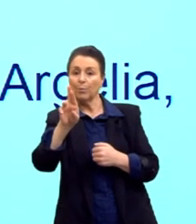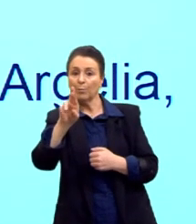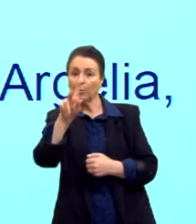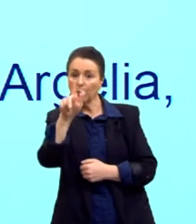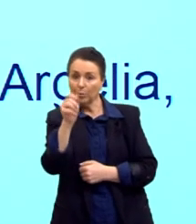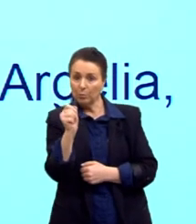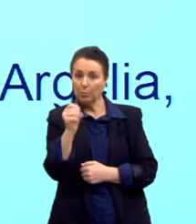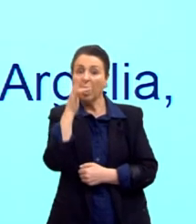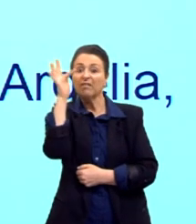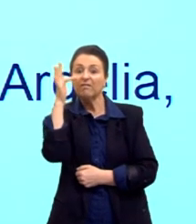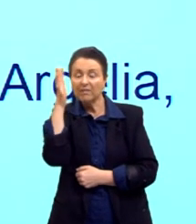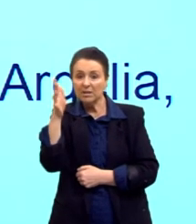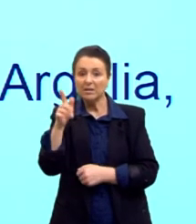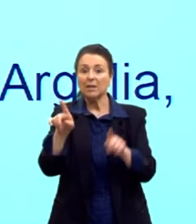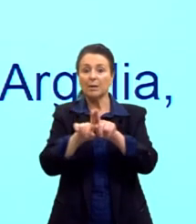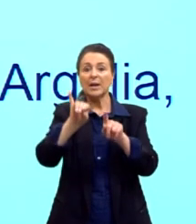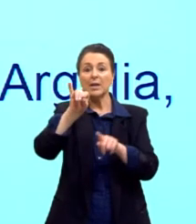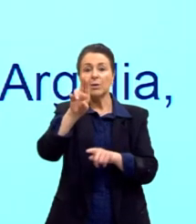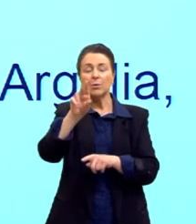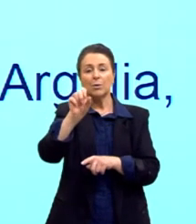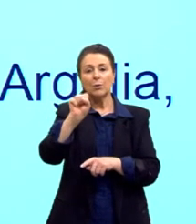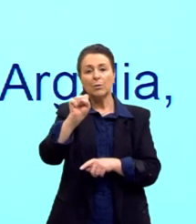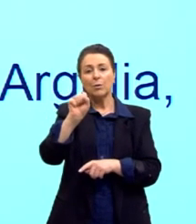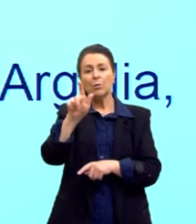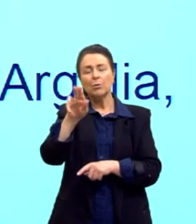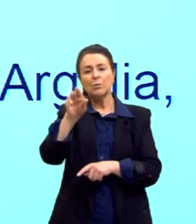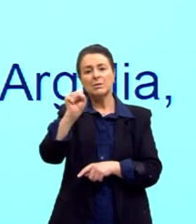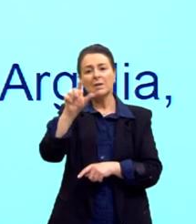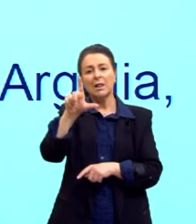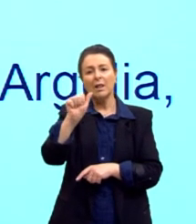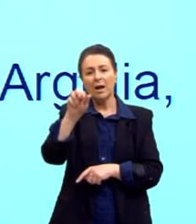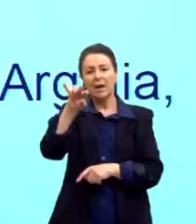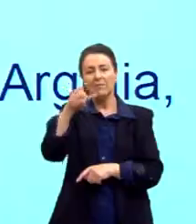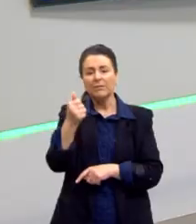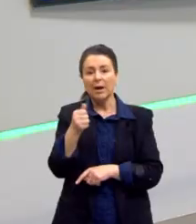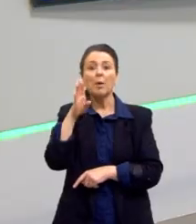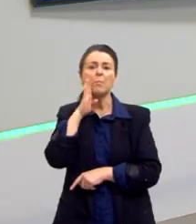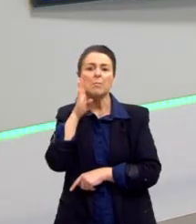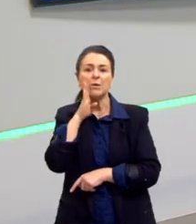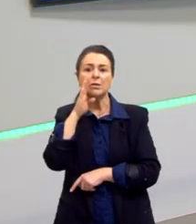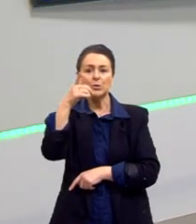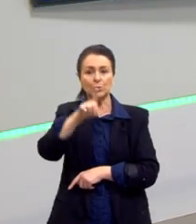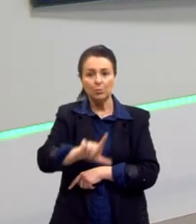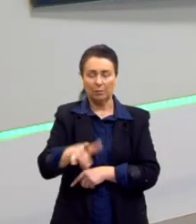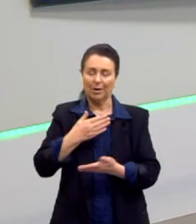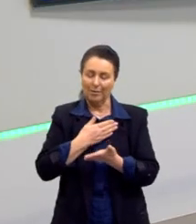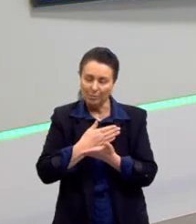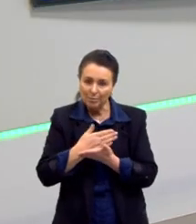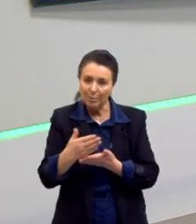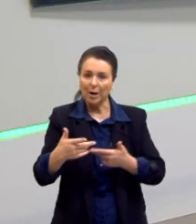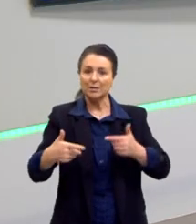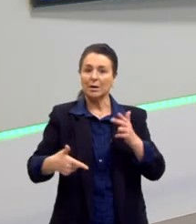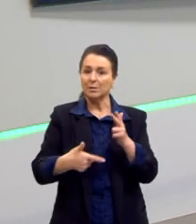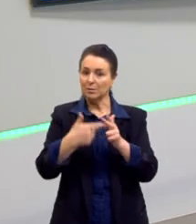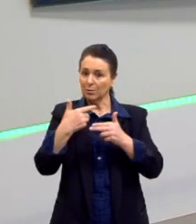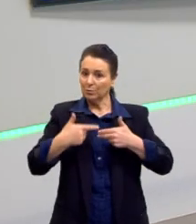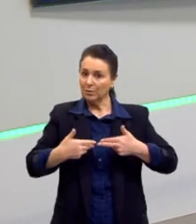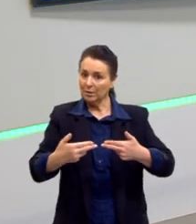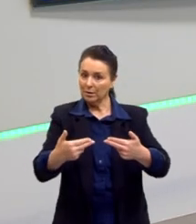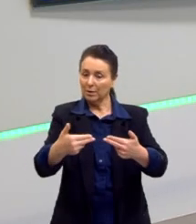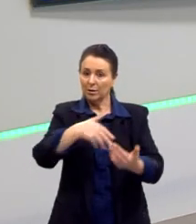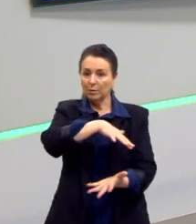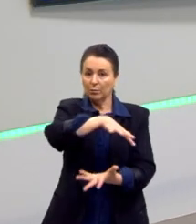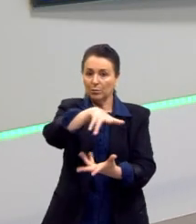deveria, né, a Iugoslávia, a Bélgica. Daí começa a Segunda Guerra Mundial. A Alemanha, né, estava